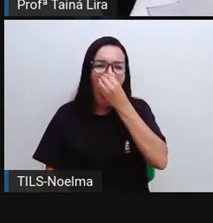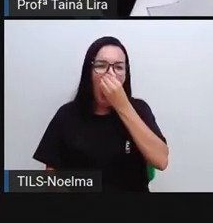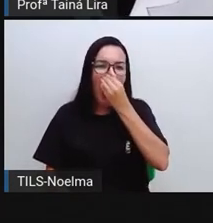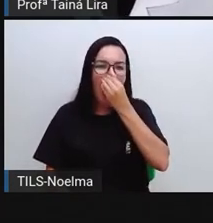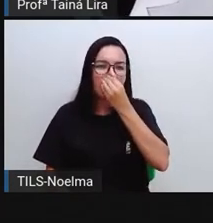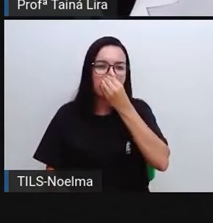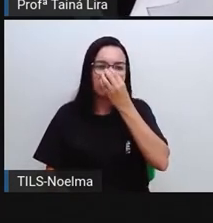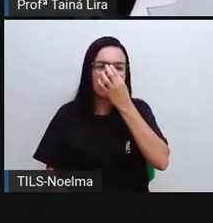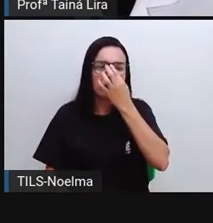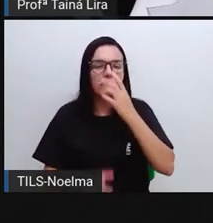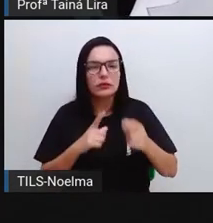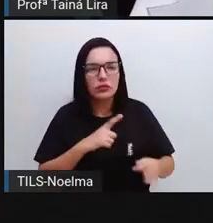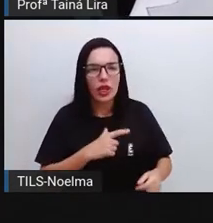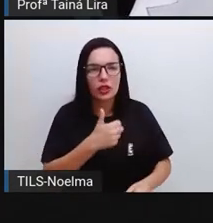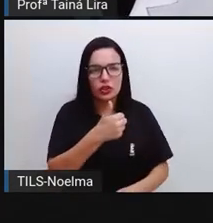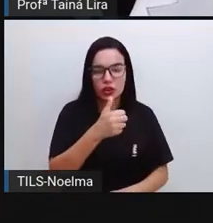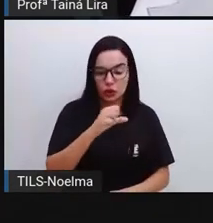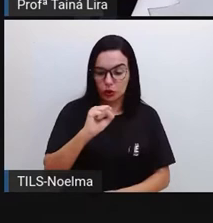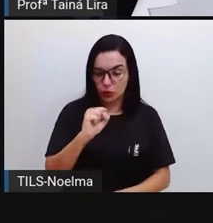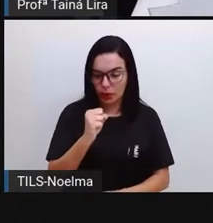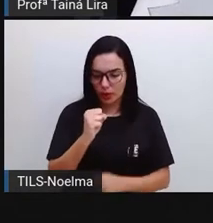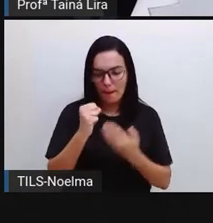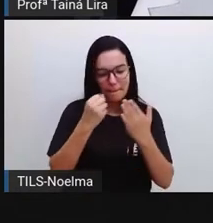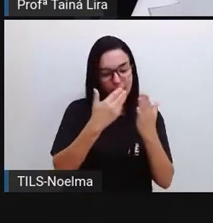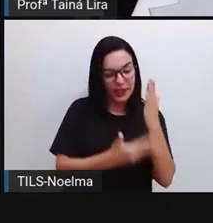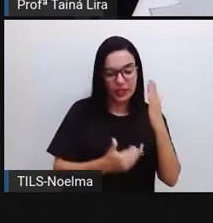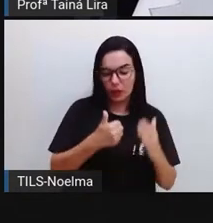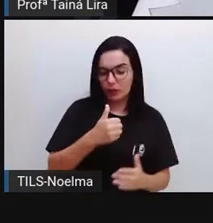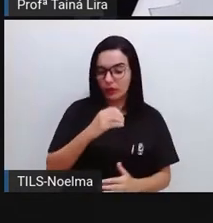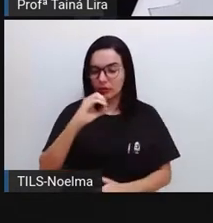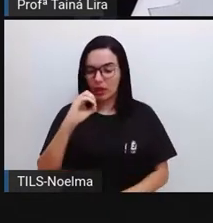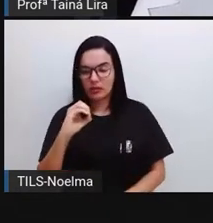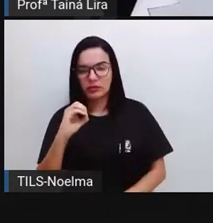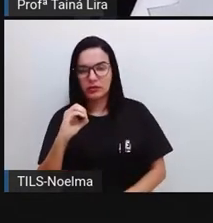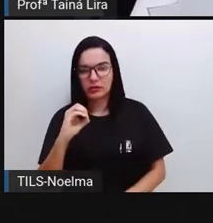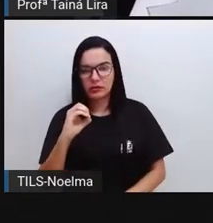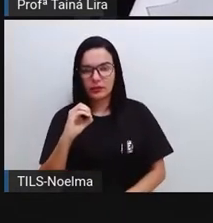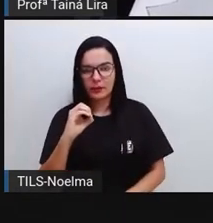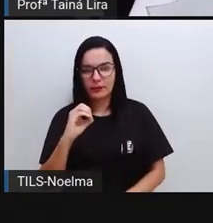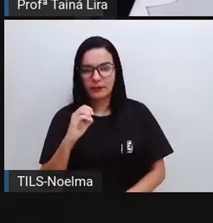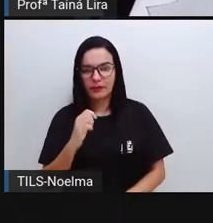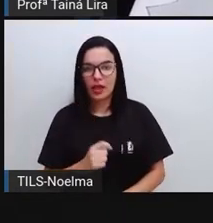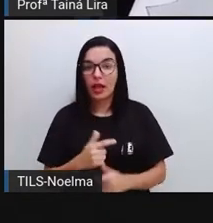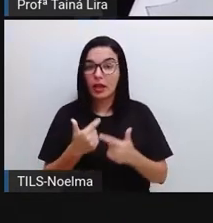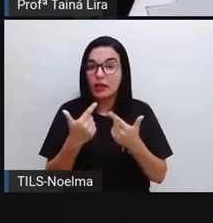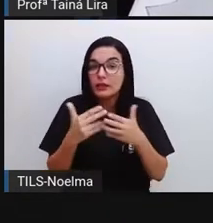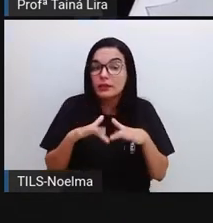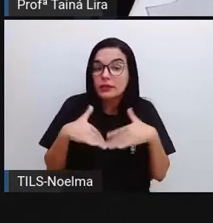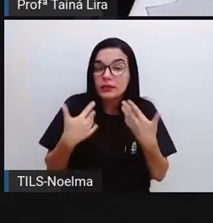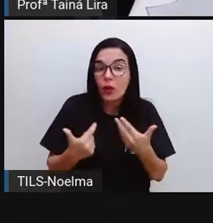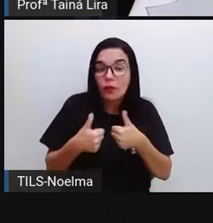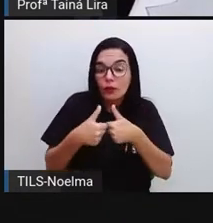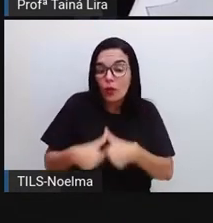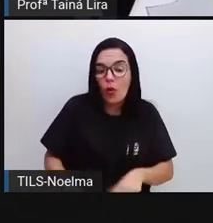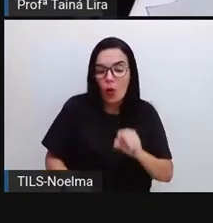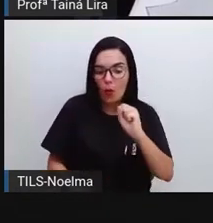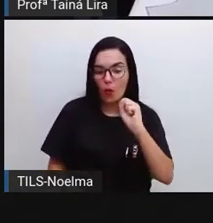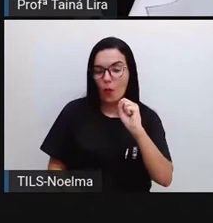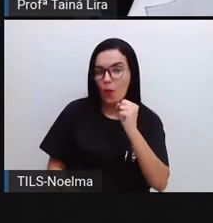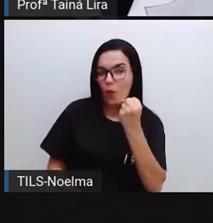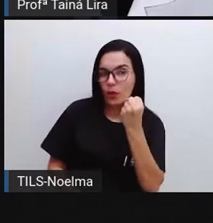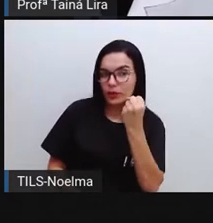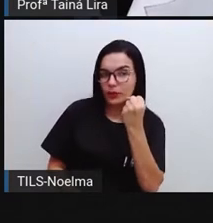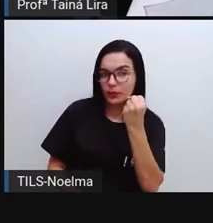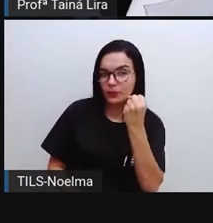tinha 18 bolinhas e ele perdeu 10 bolinhas aí para Luiz. Então, ele ficou, ó, com 8